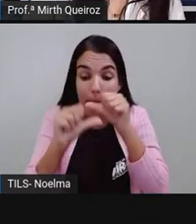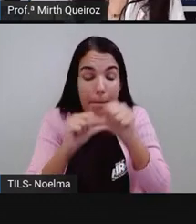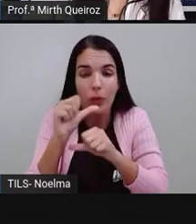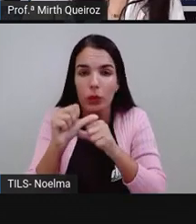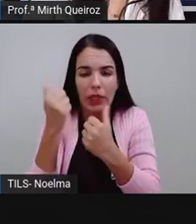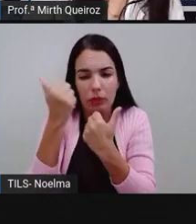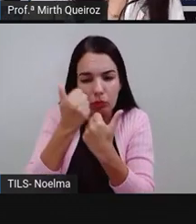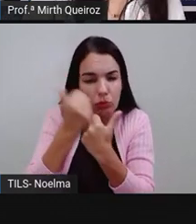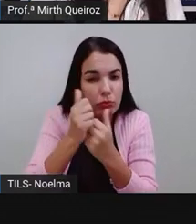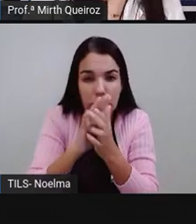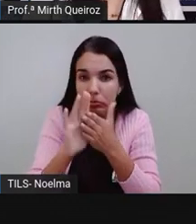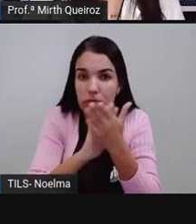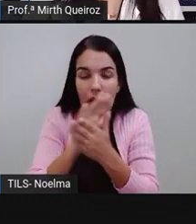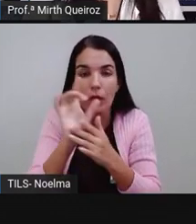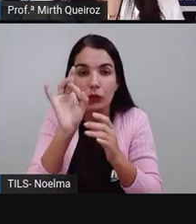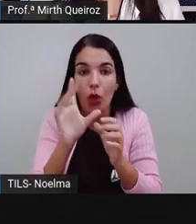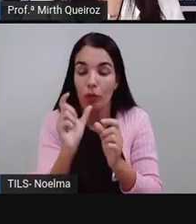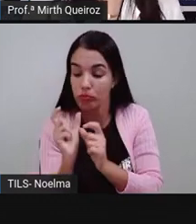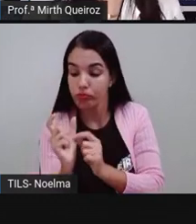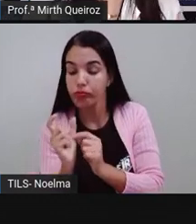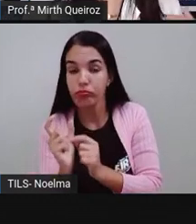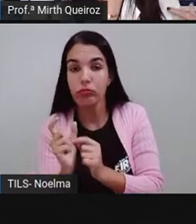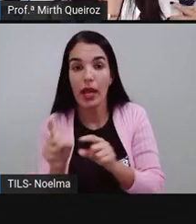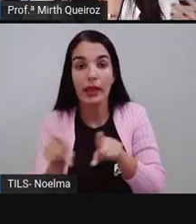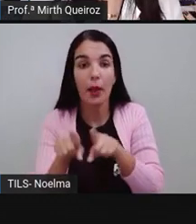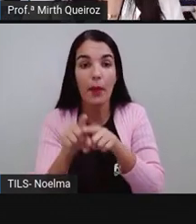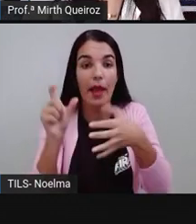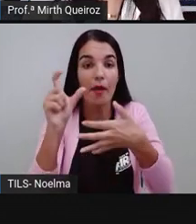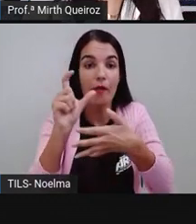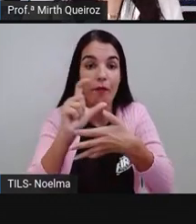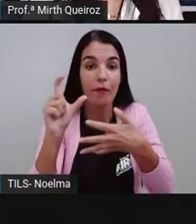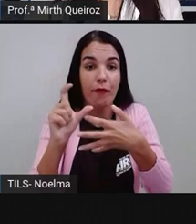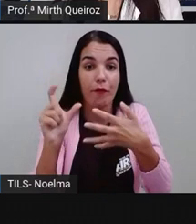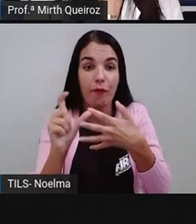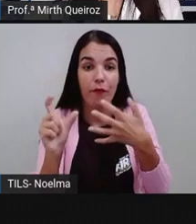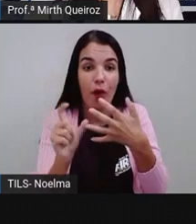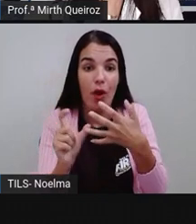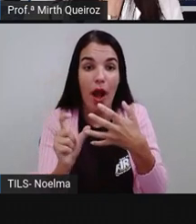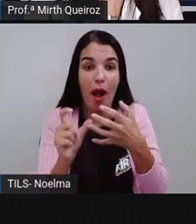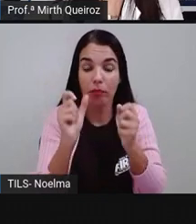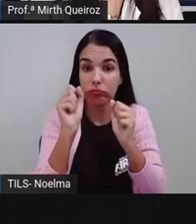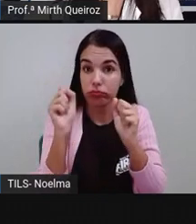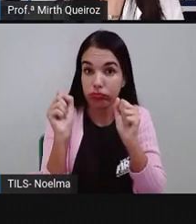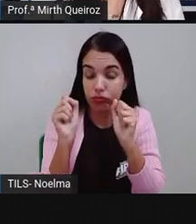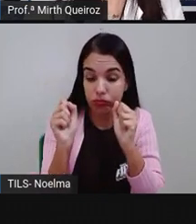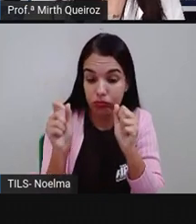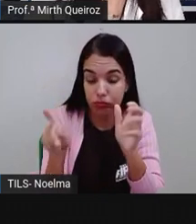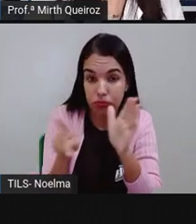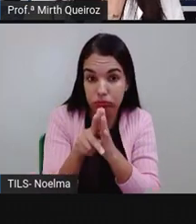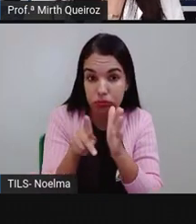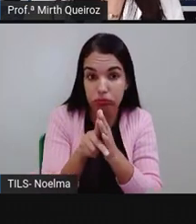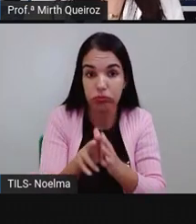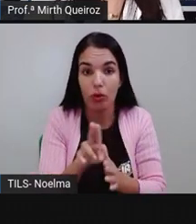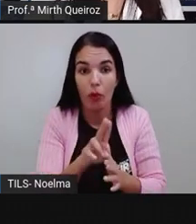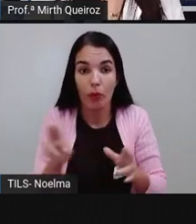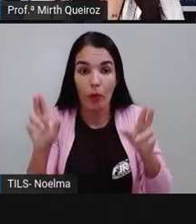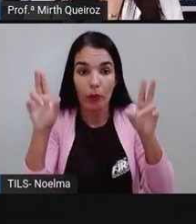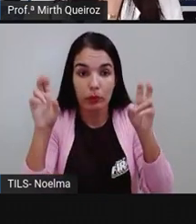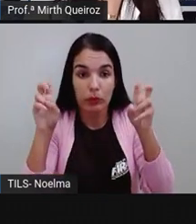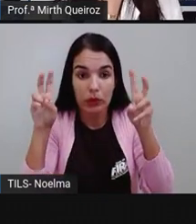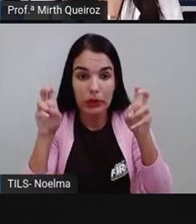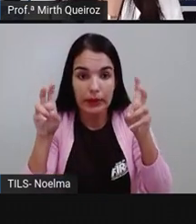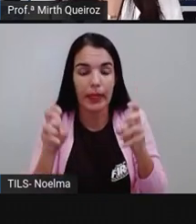vogal temática, que mostra a conjugação da qual o verbo faz parte, conforme apresentamos